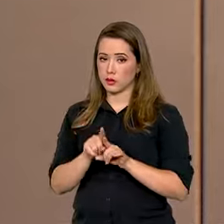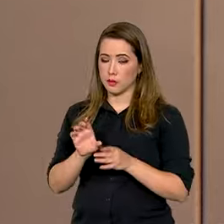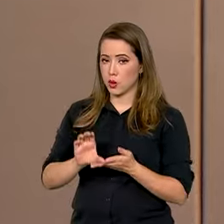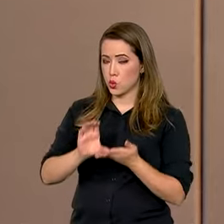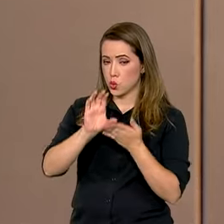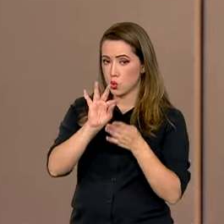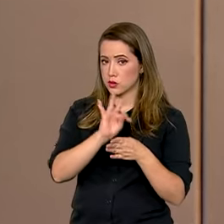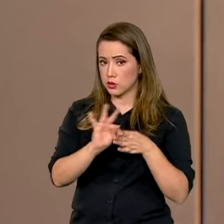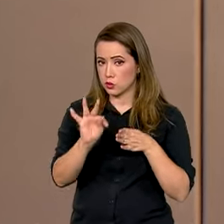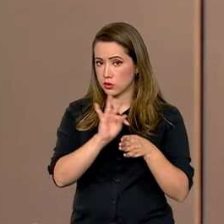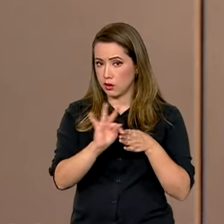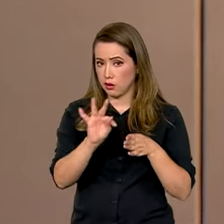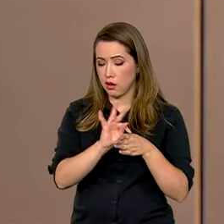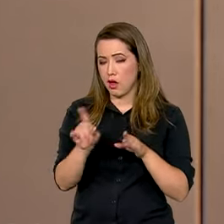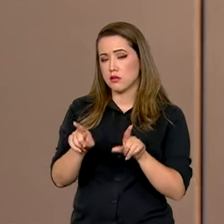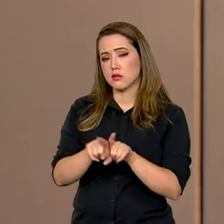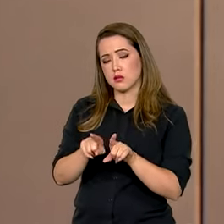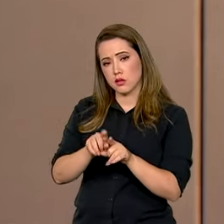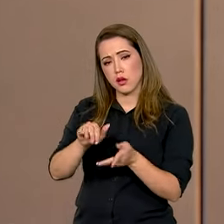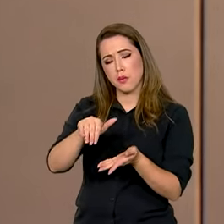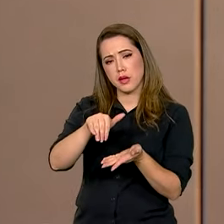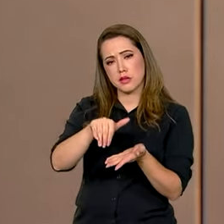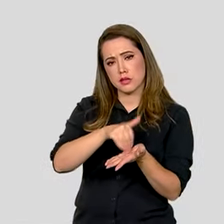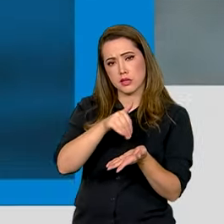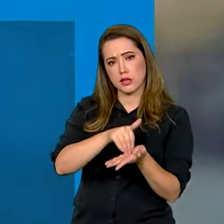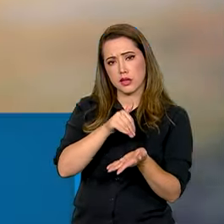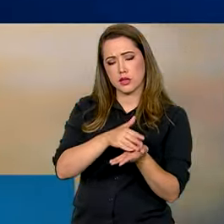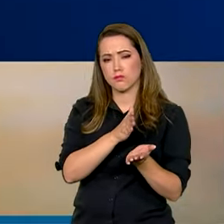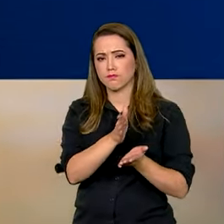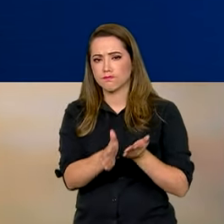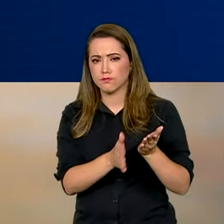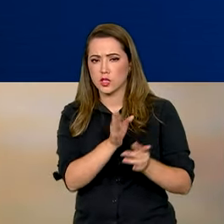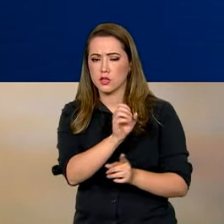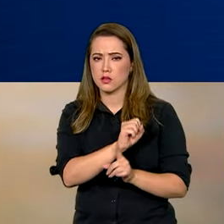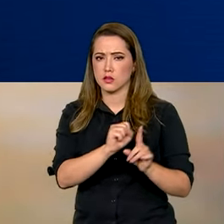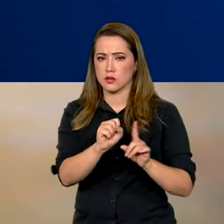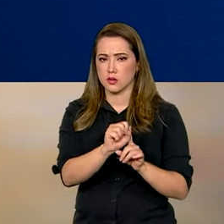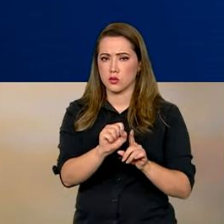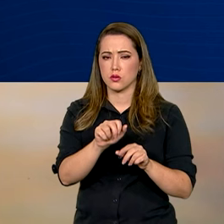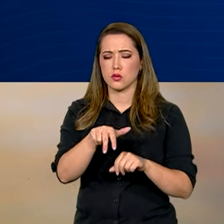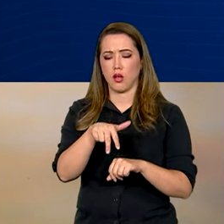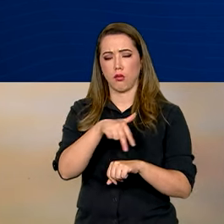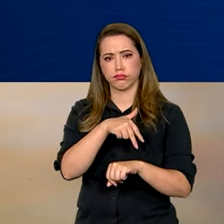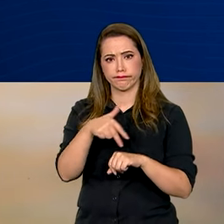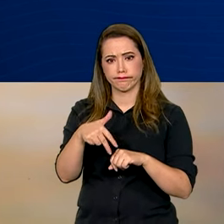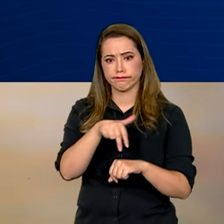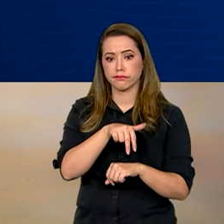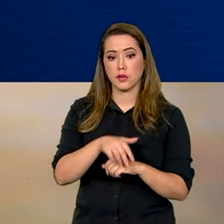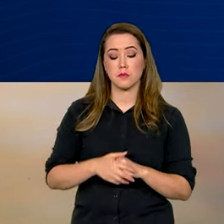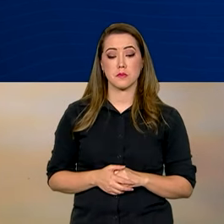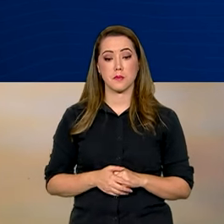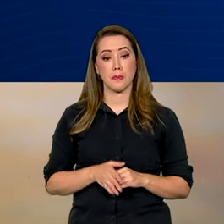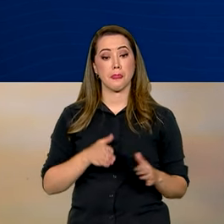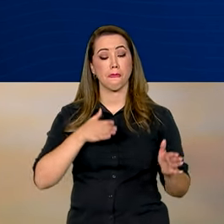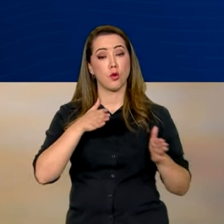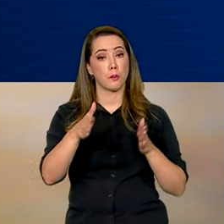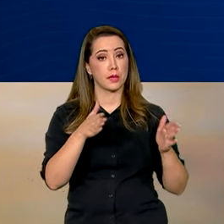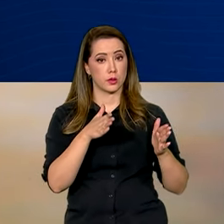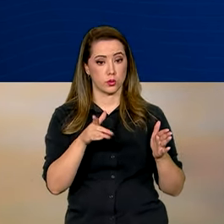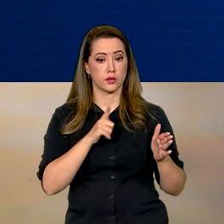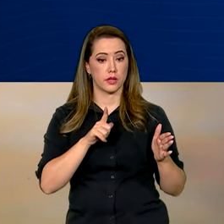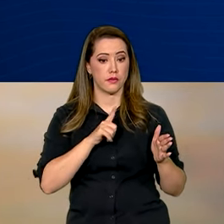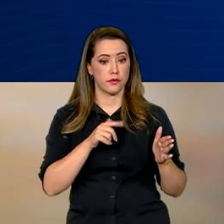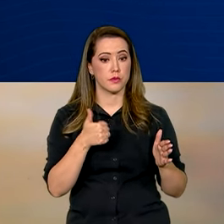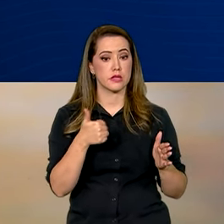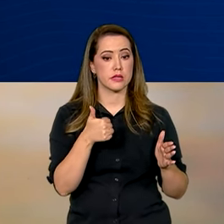Tutelares e Secretarias de Assistência Social e mostra que no período foram resgatados 112